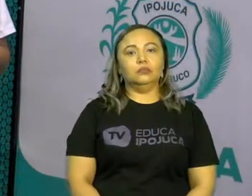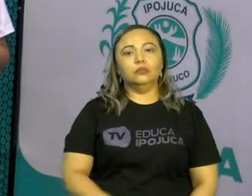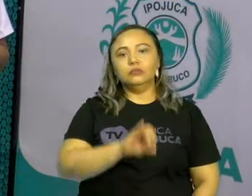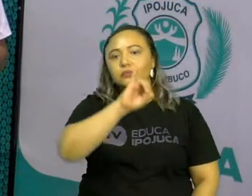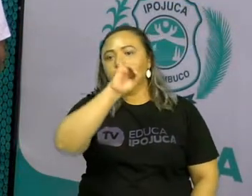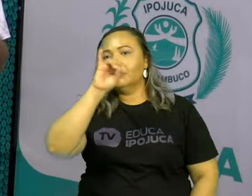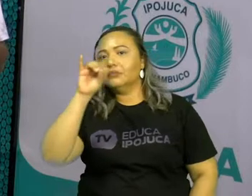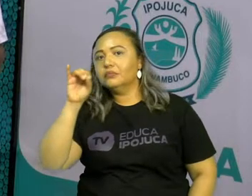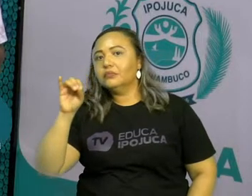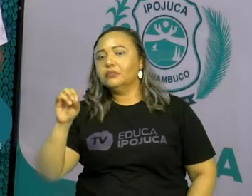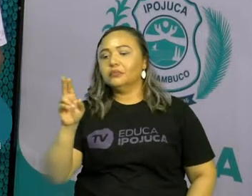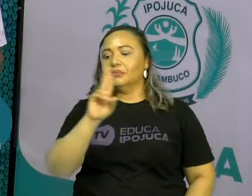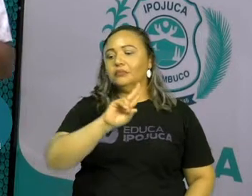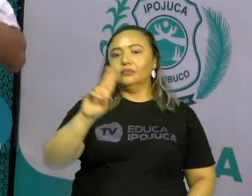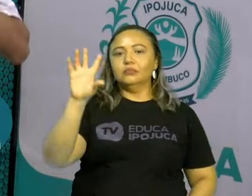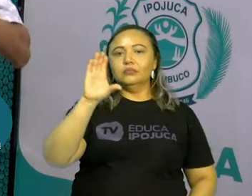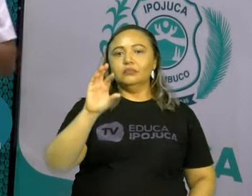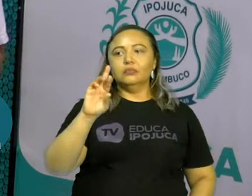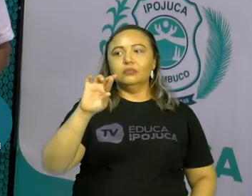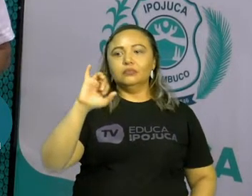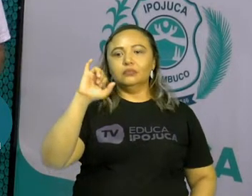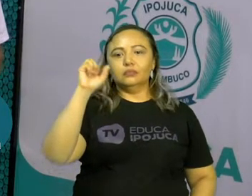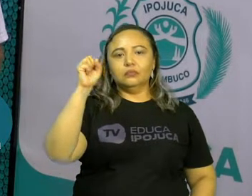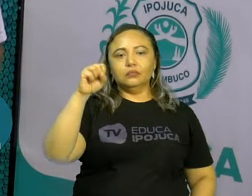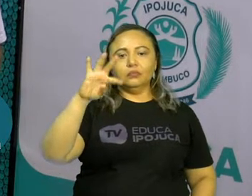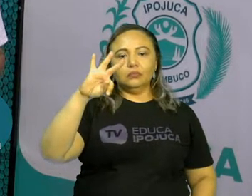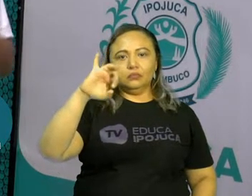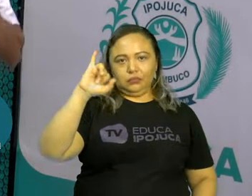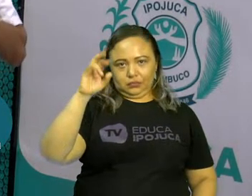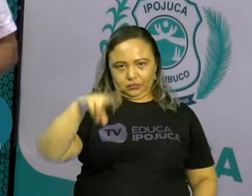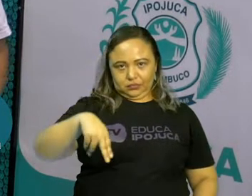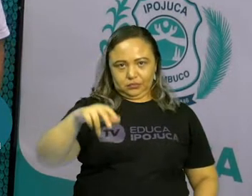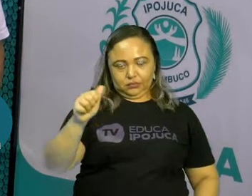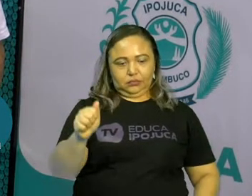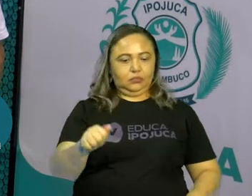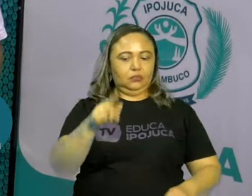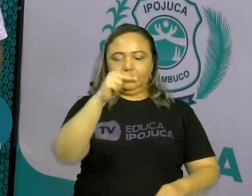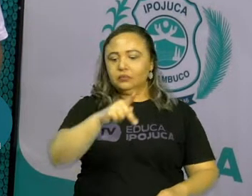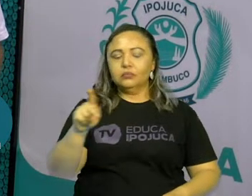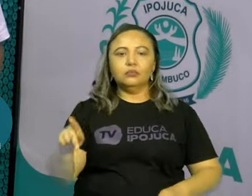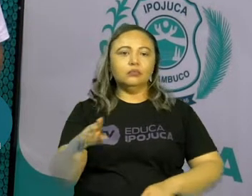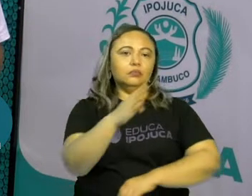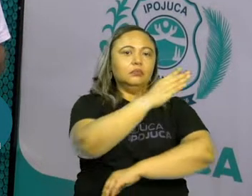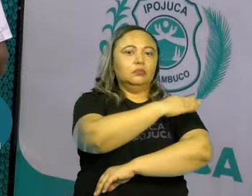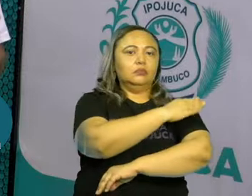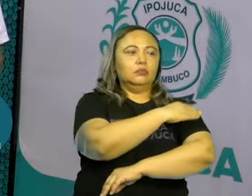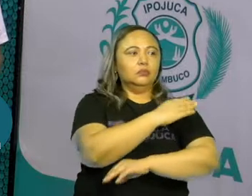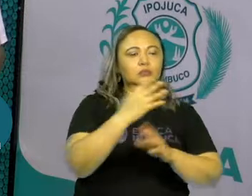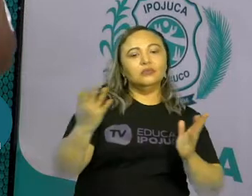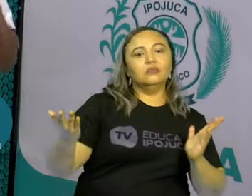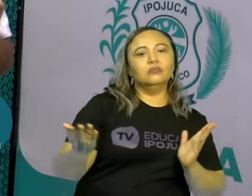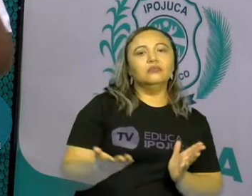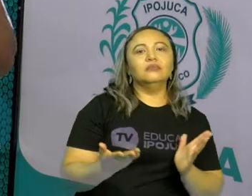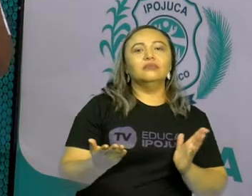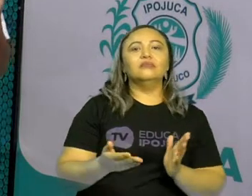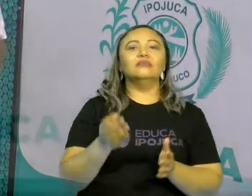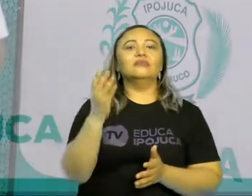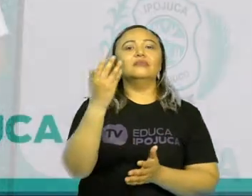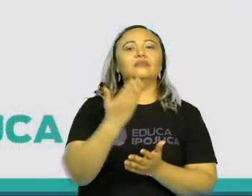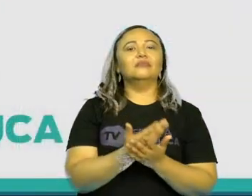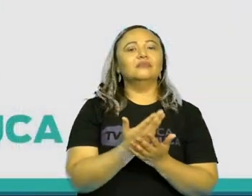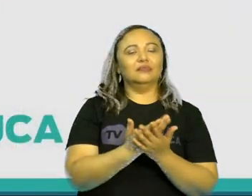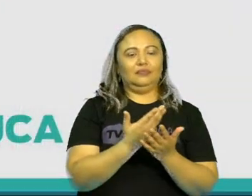Olá, meu nome é Cristina Chagas, sou professora do quarto ano e hoje nós vamos ter uma aula de arte sobre